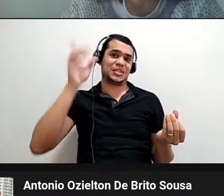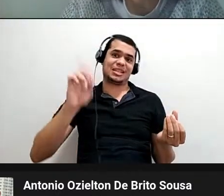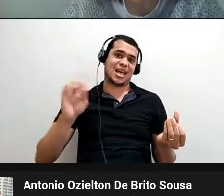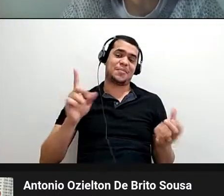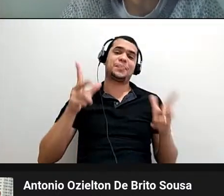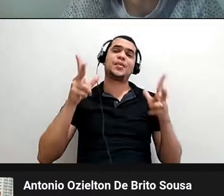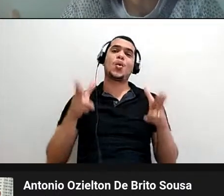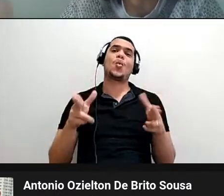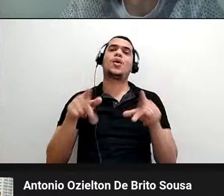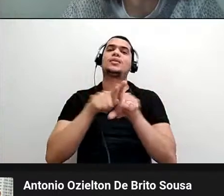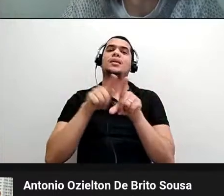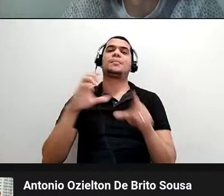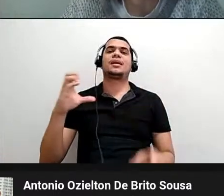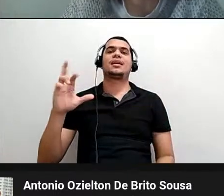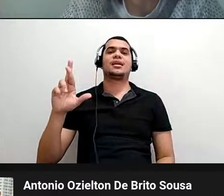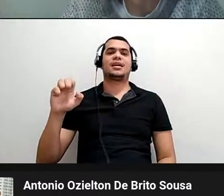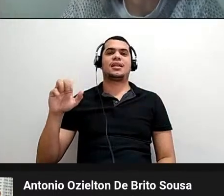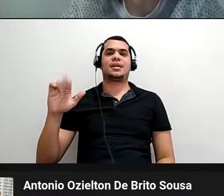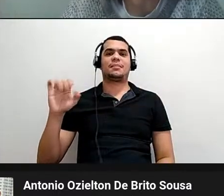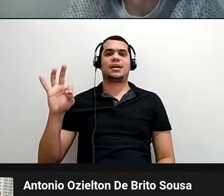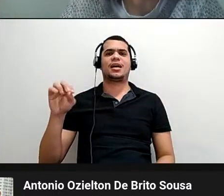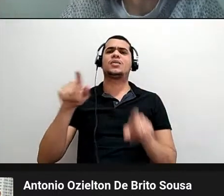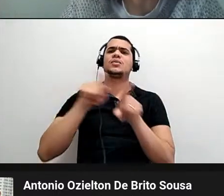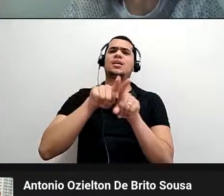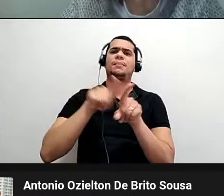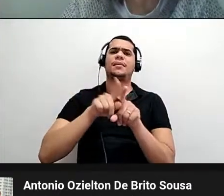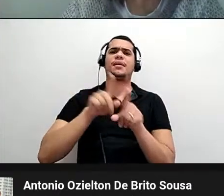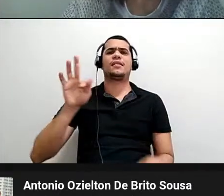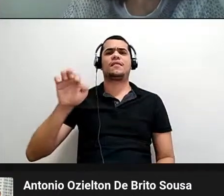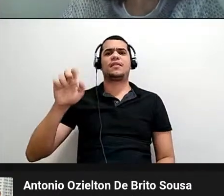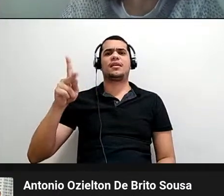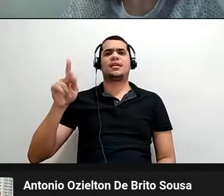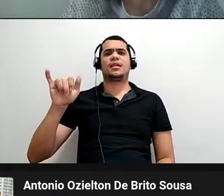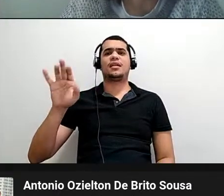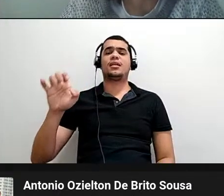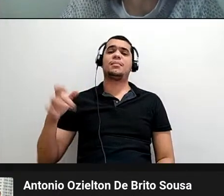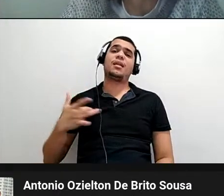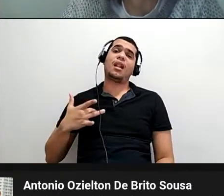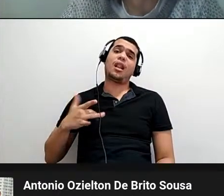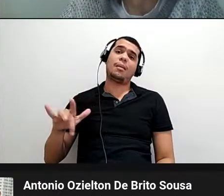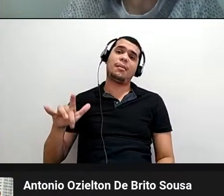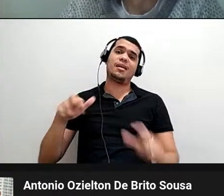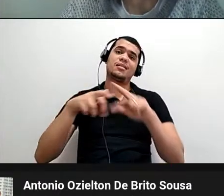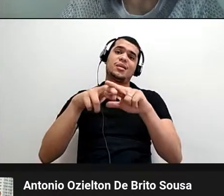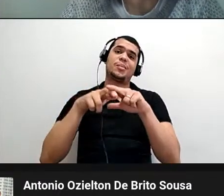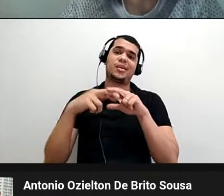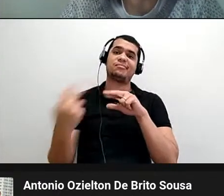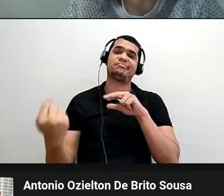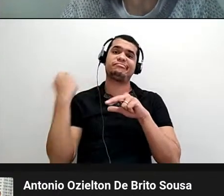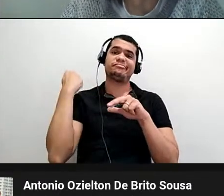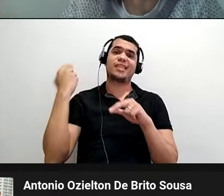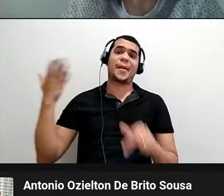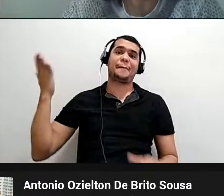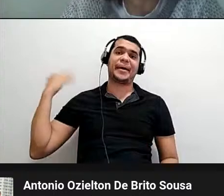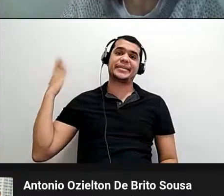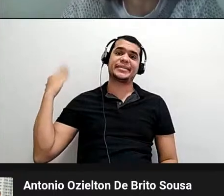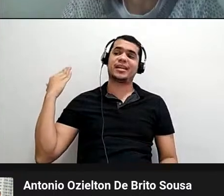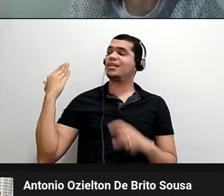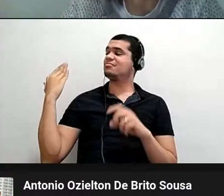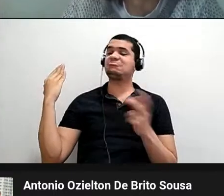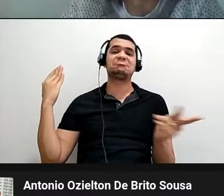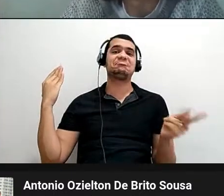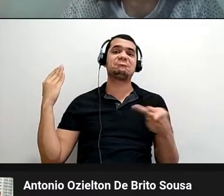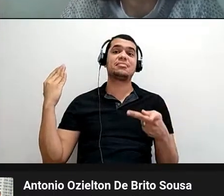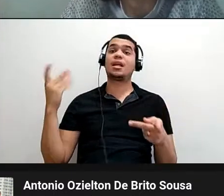o Krenak fala também, o Felipe também fala, a gente se lamenta sobre o passado, né? Ou seja, o que a gente não